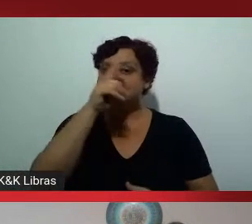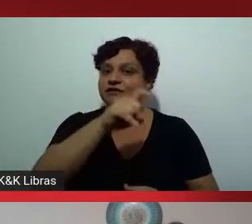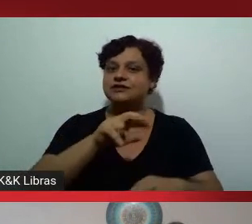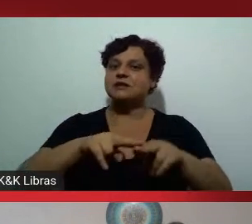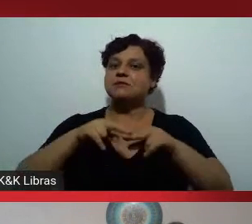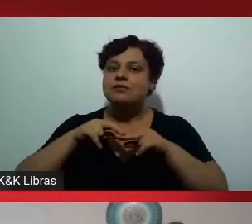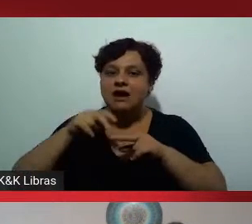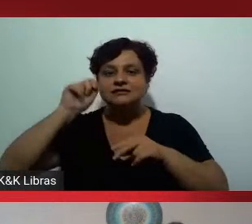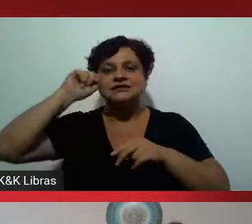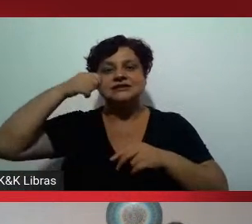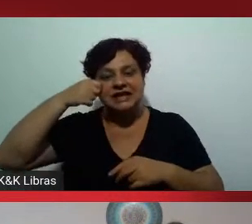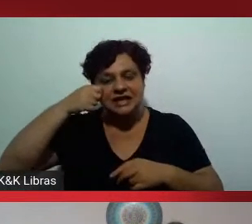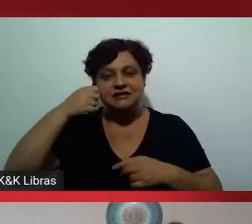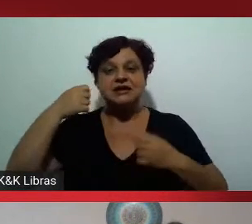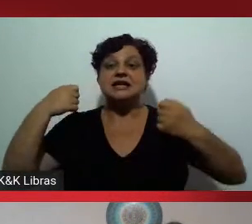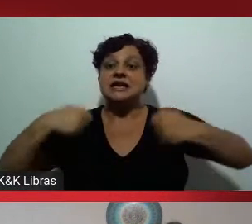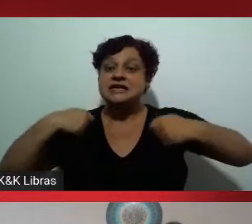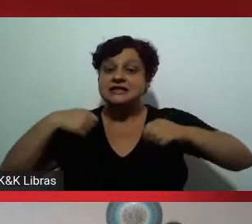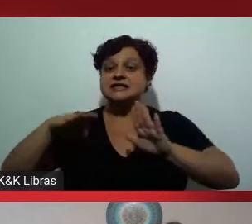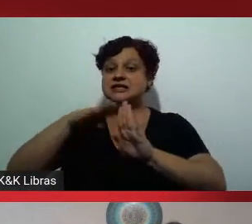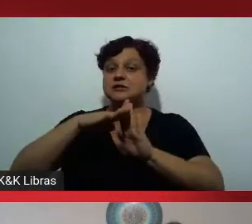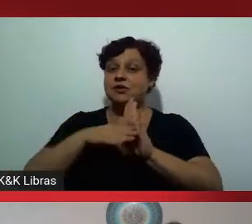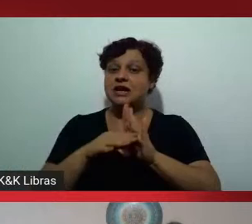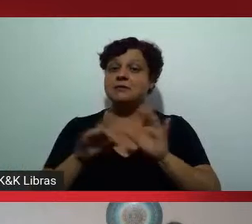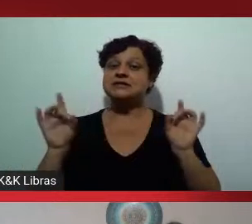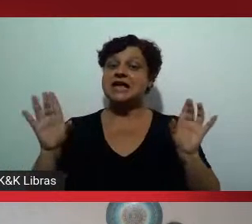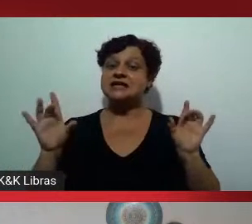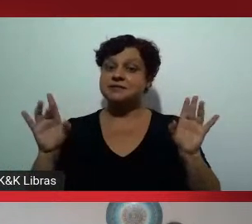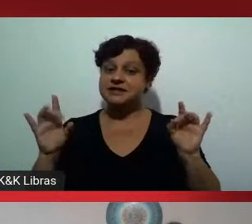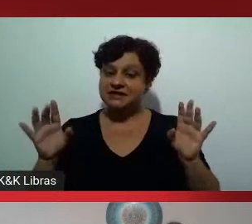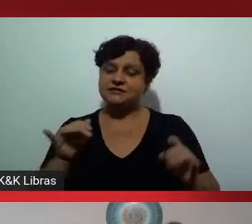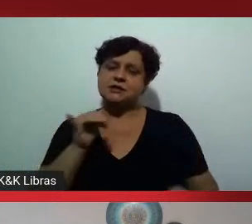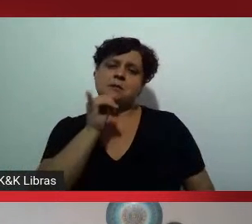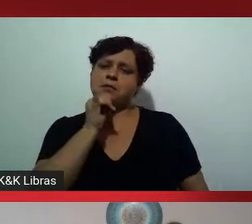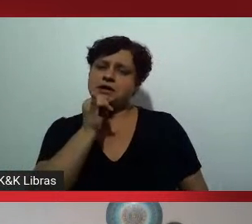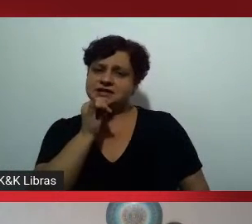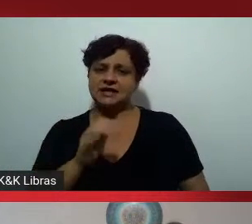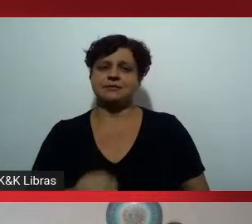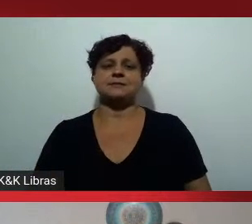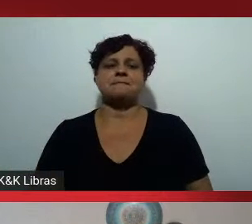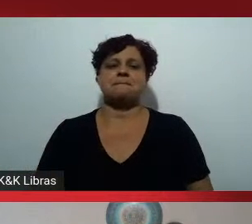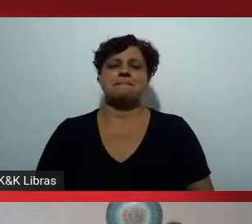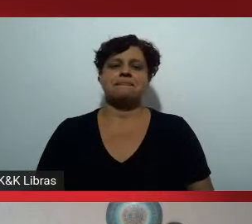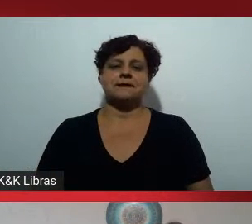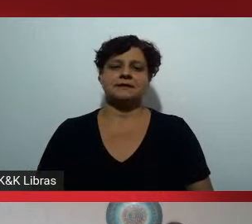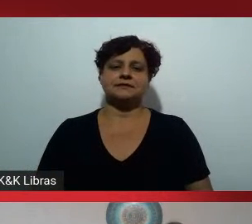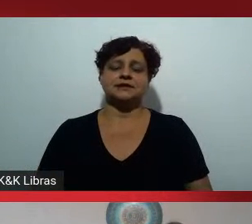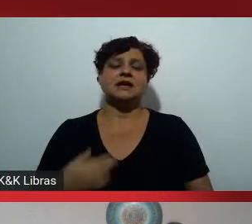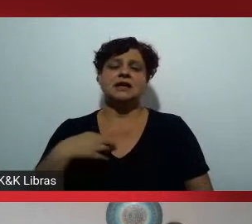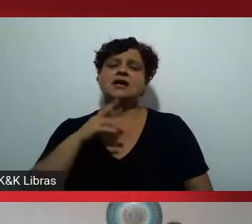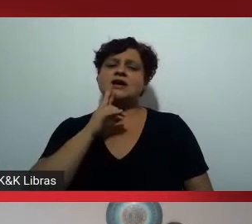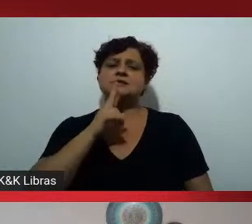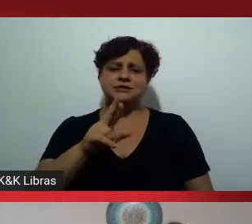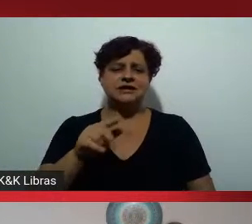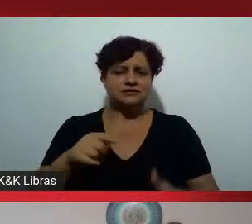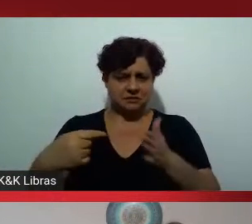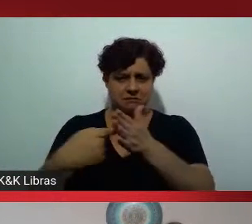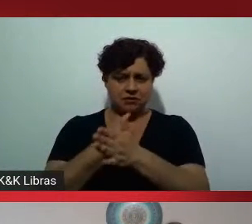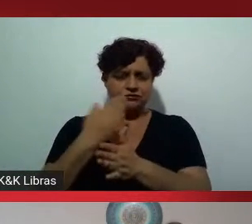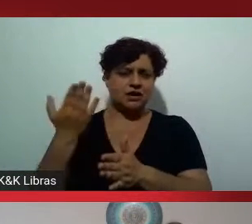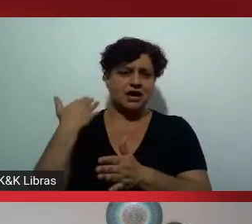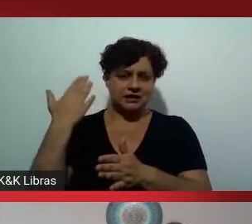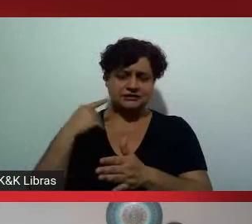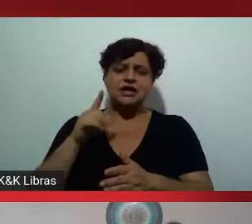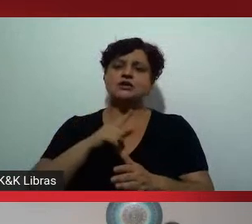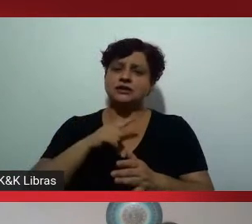necessário criar programas específicos. Vou dar aqui um exemplo. Quando eu disse, respondendo à questão anterior, que nós temos